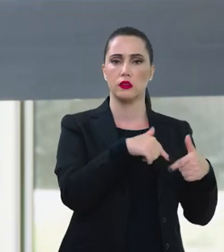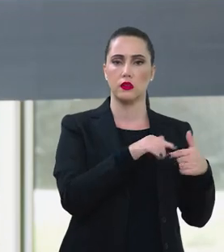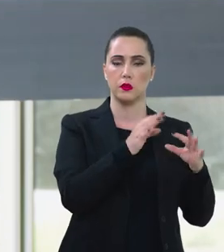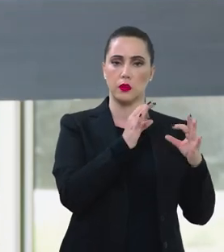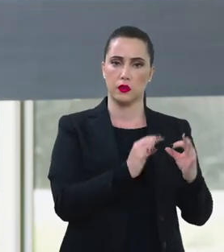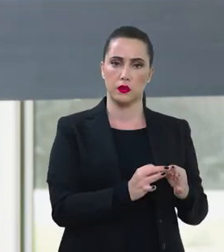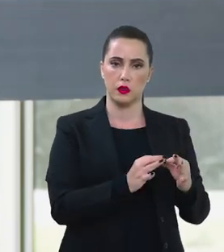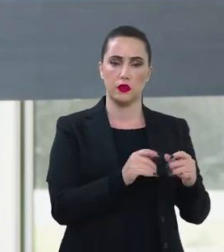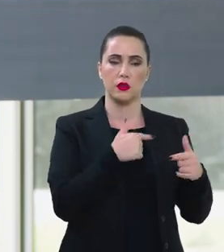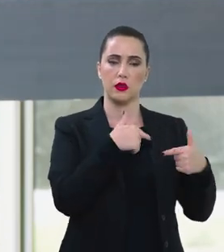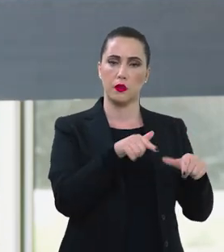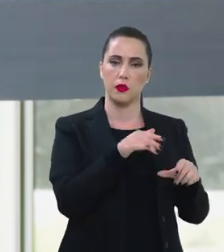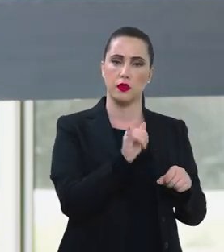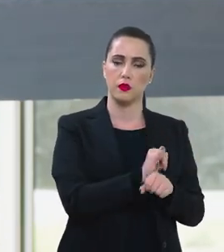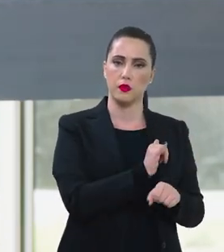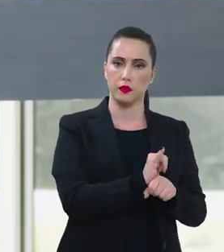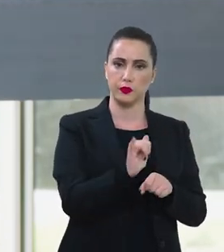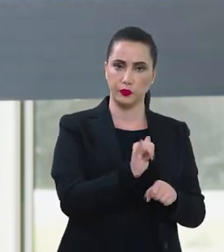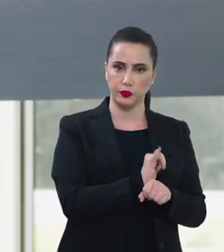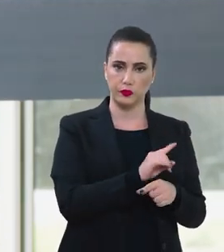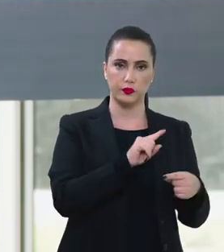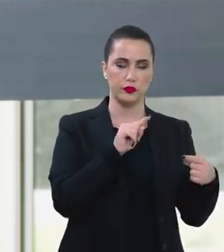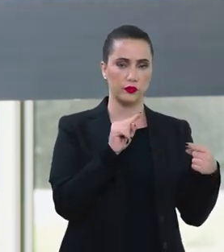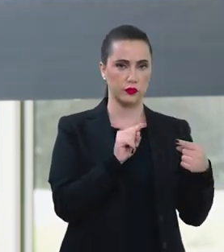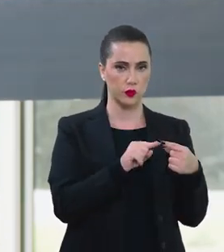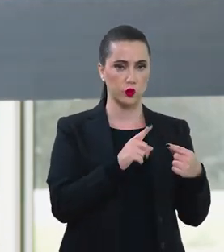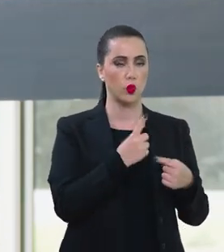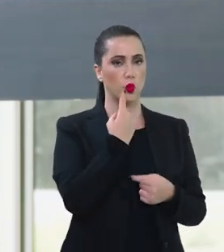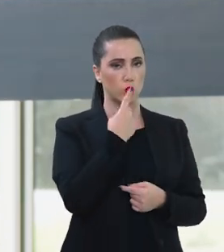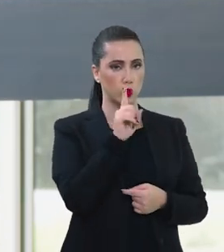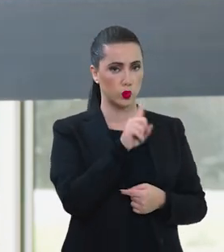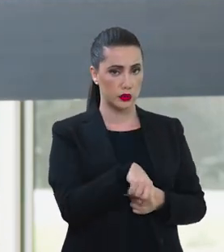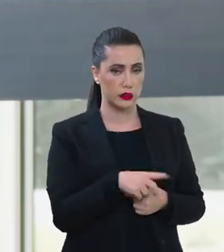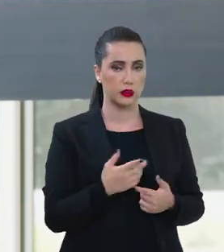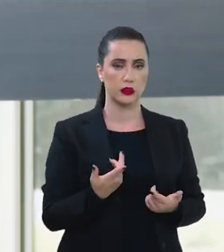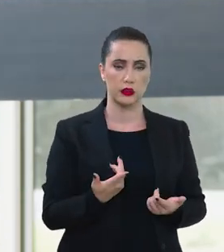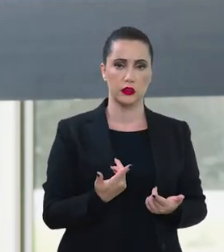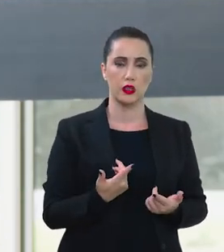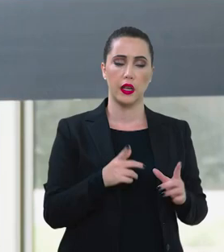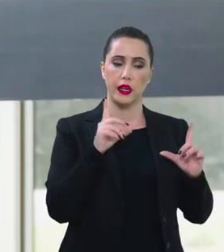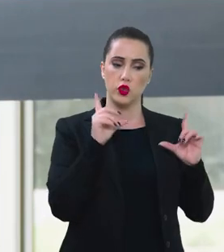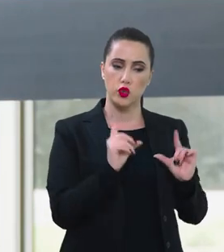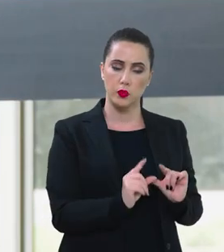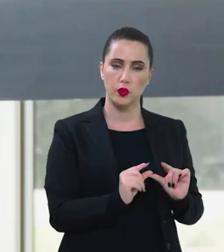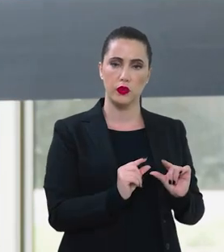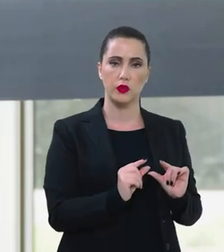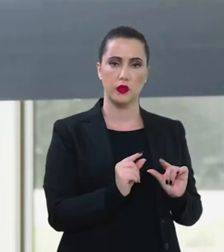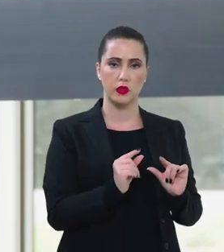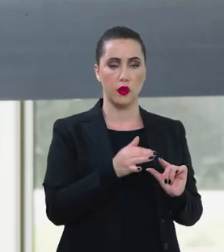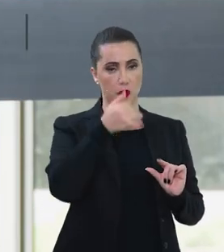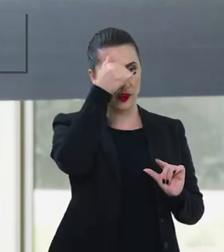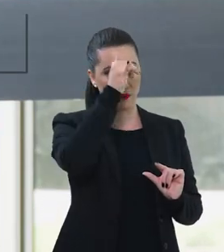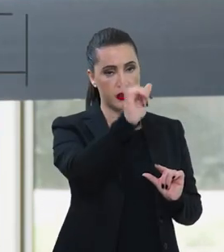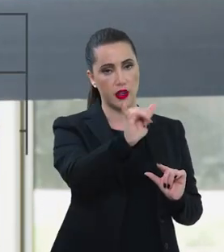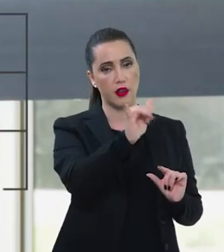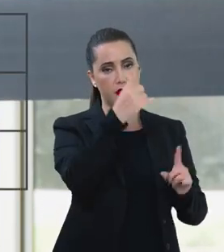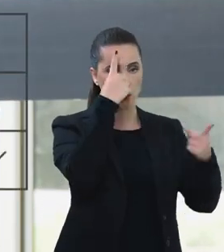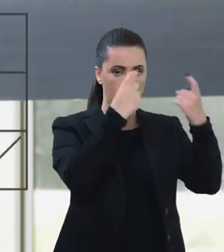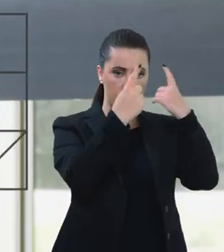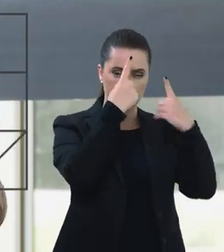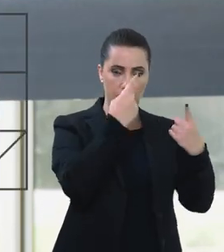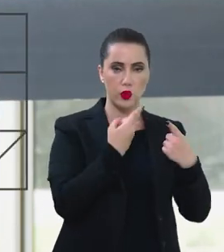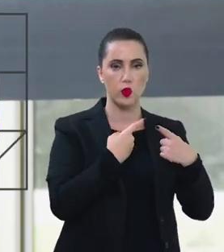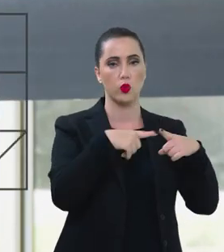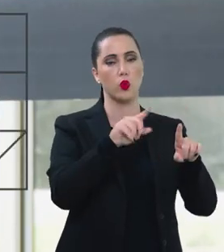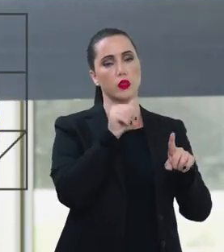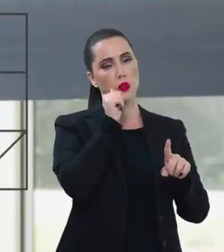ações concretas, ações estratégicas e metas. Uma delas está relacionada à diminuição e ao enfrentamento à